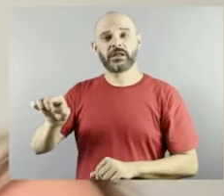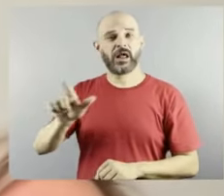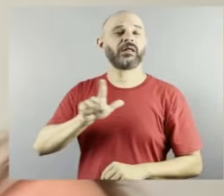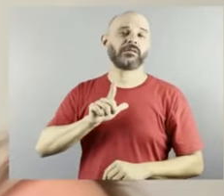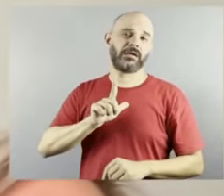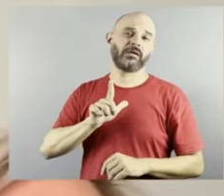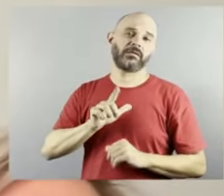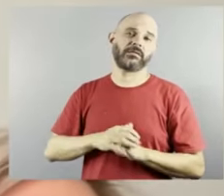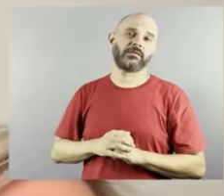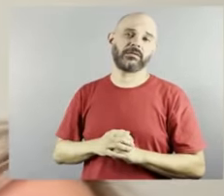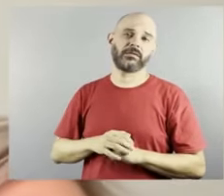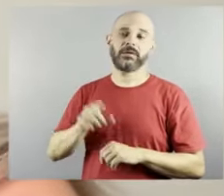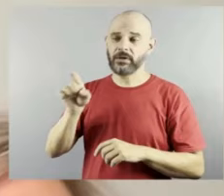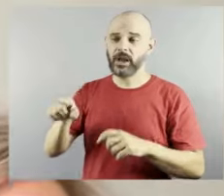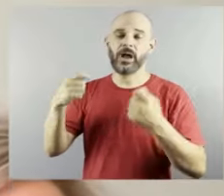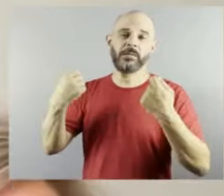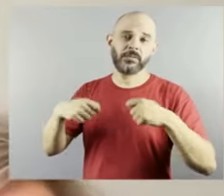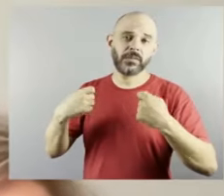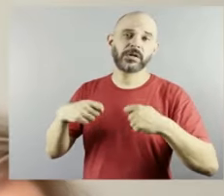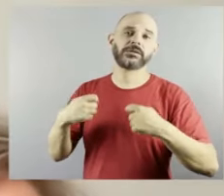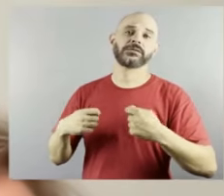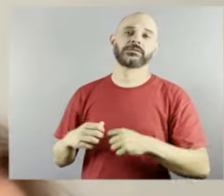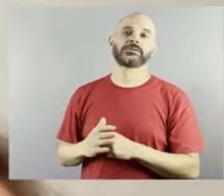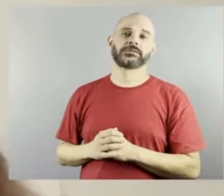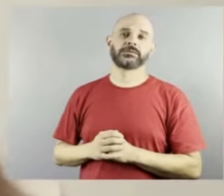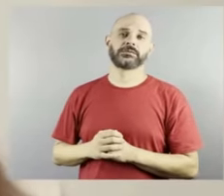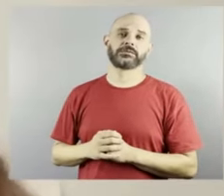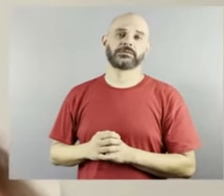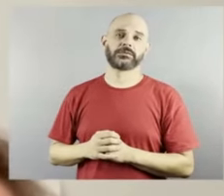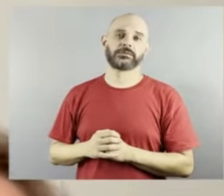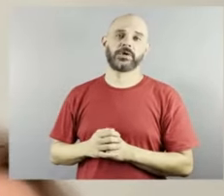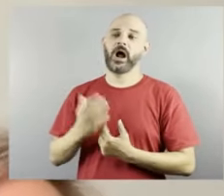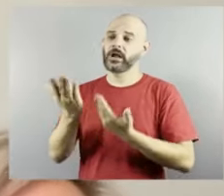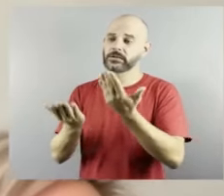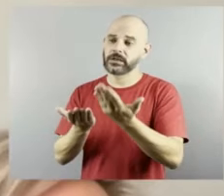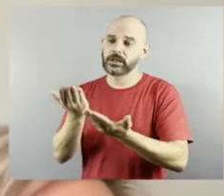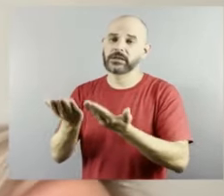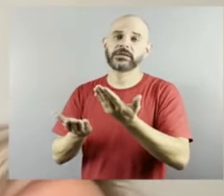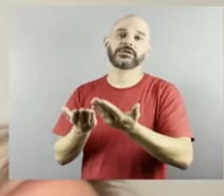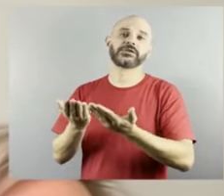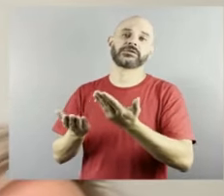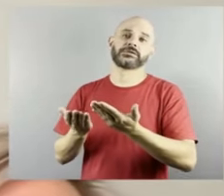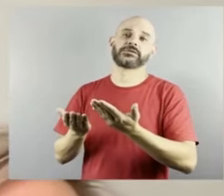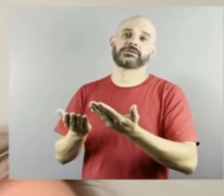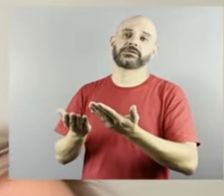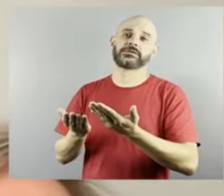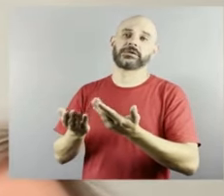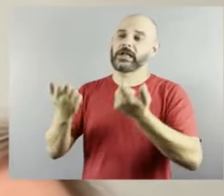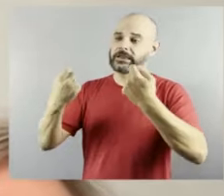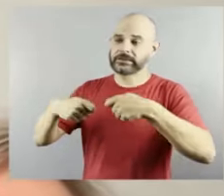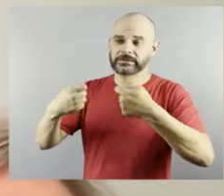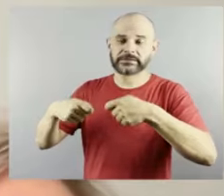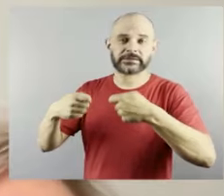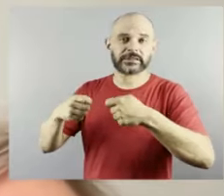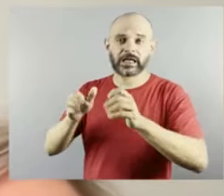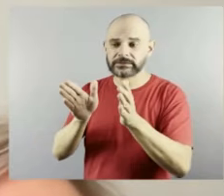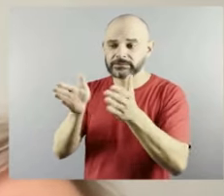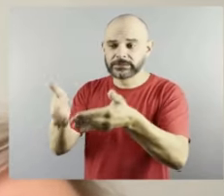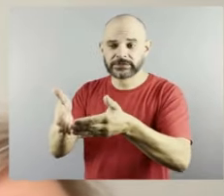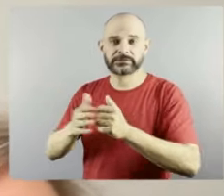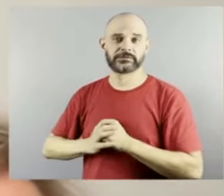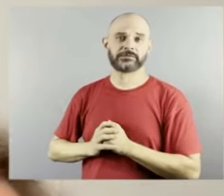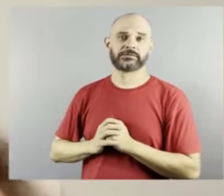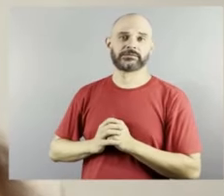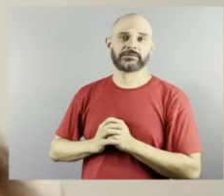de ser atendidas nas suas necessidades específicas, nós precisamos de que as crianças